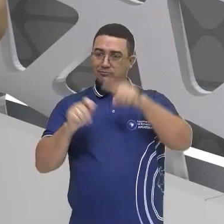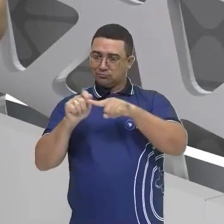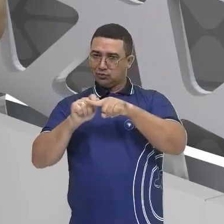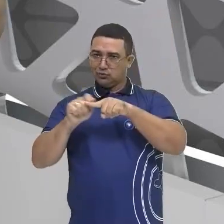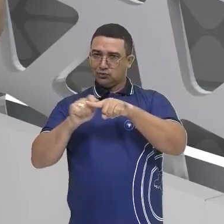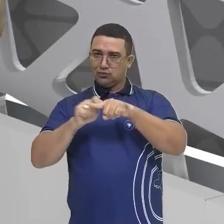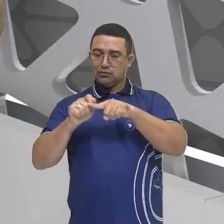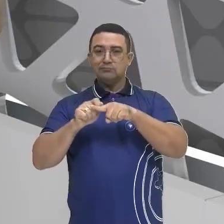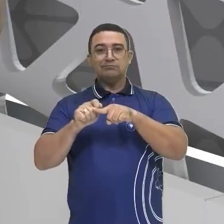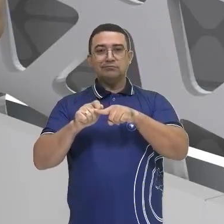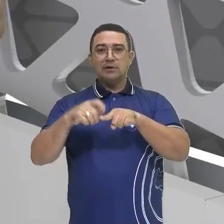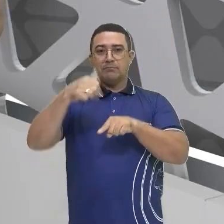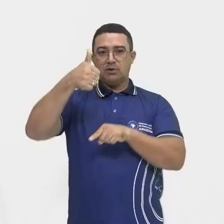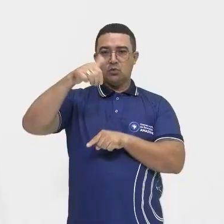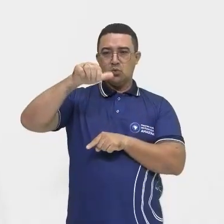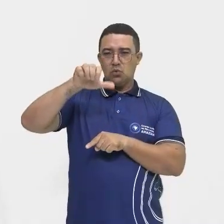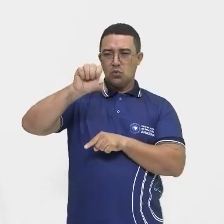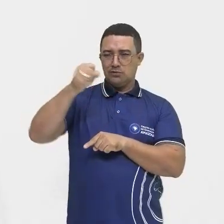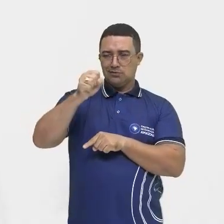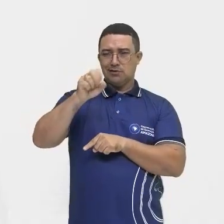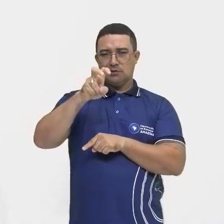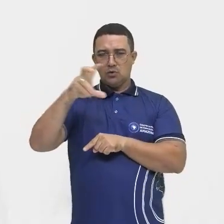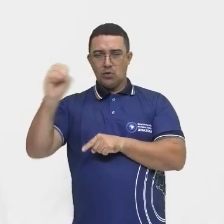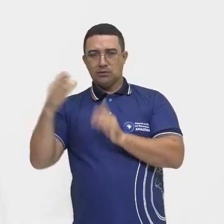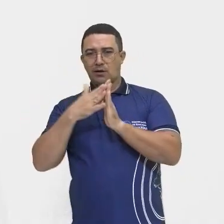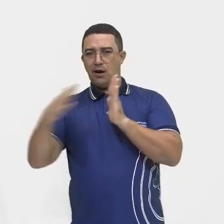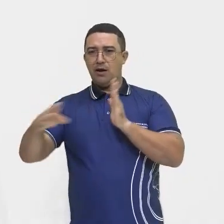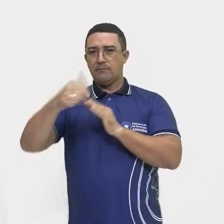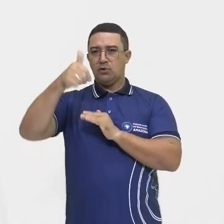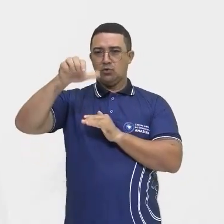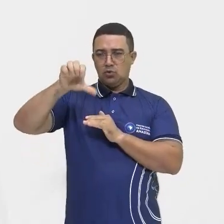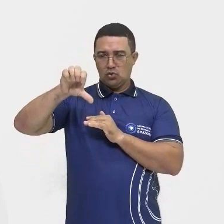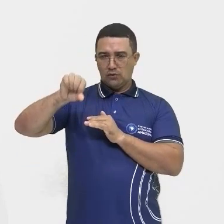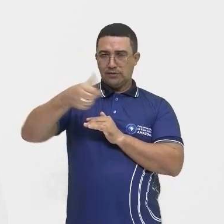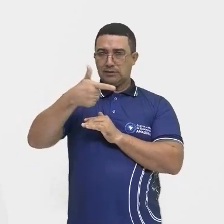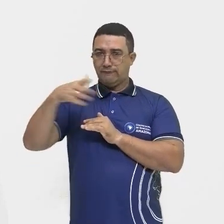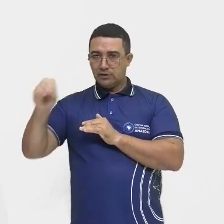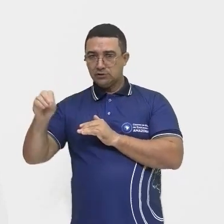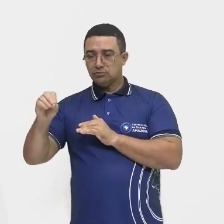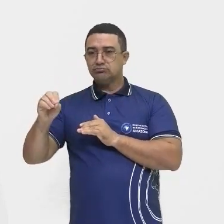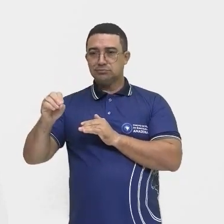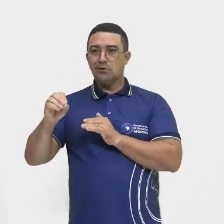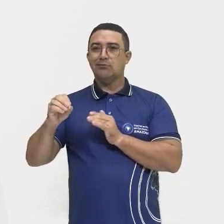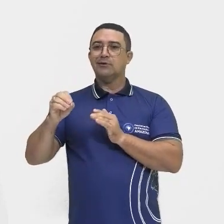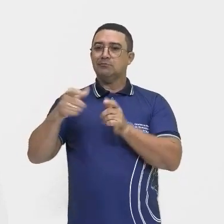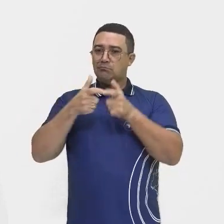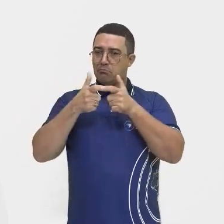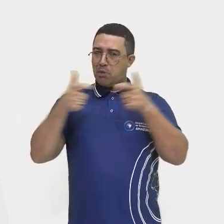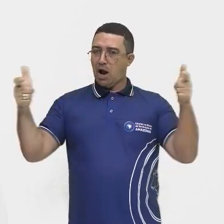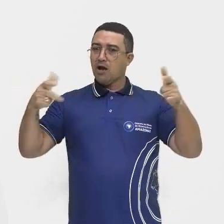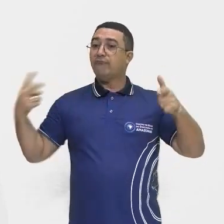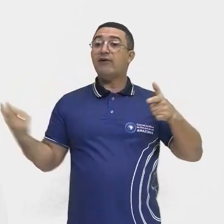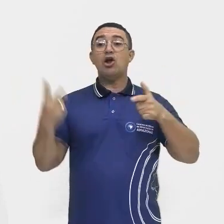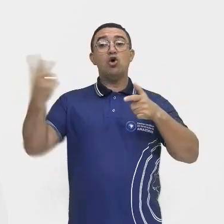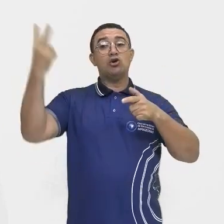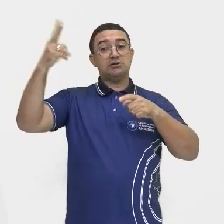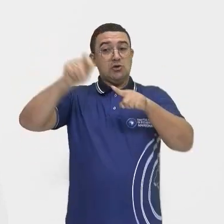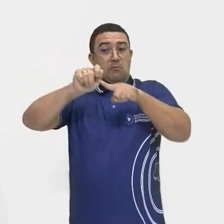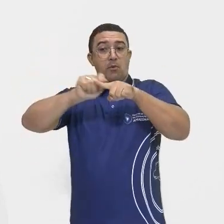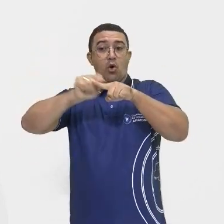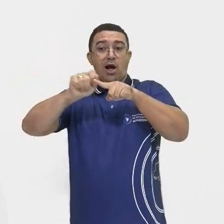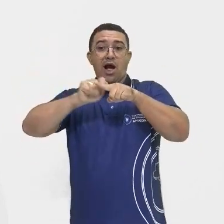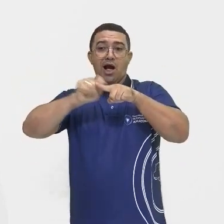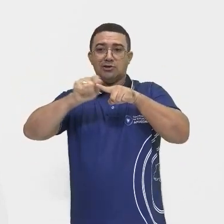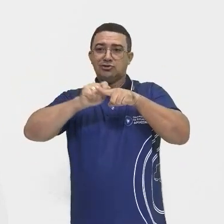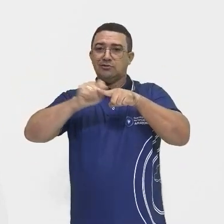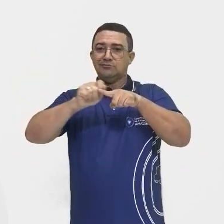de 1850 a 1920, o ciclo aí da expansão e valorização da borracha frente